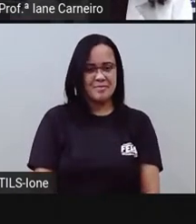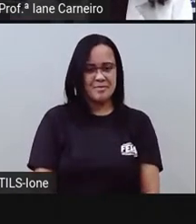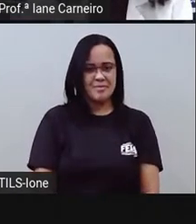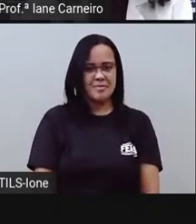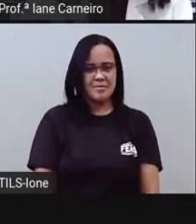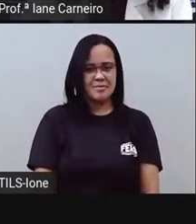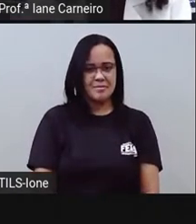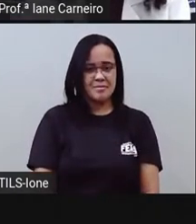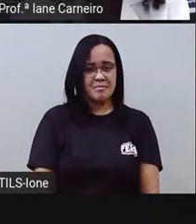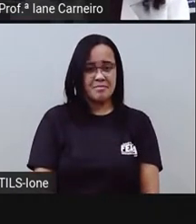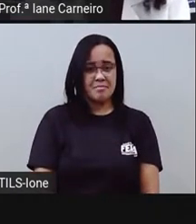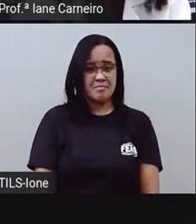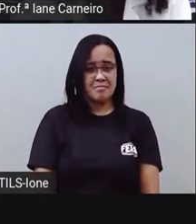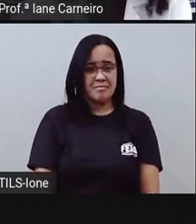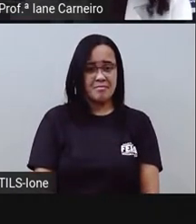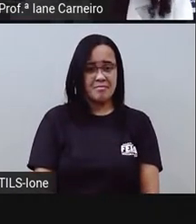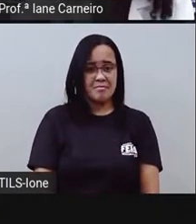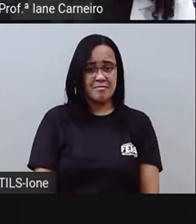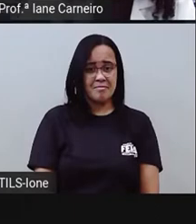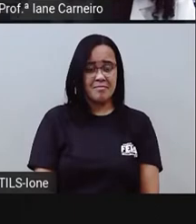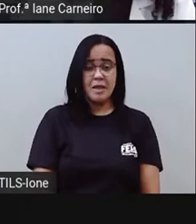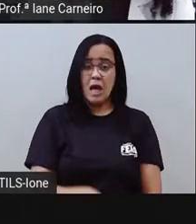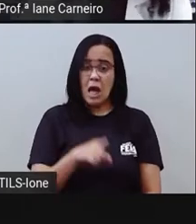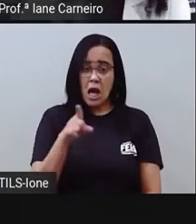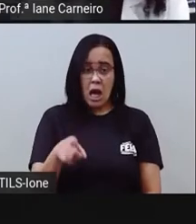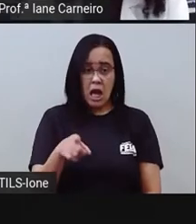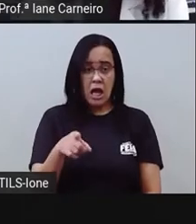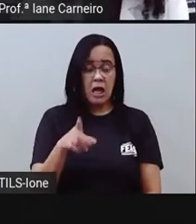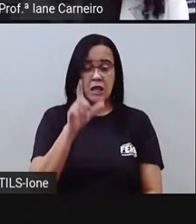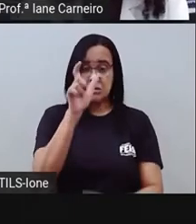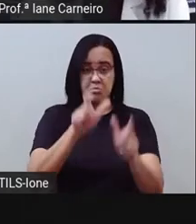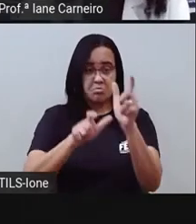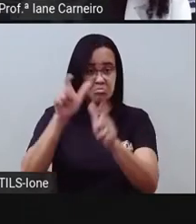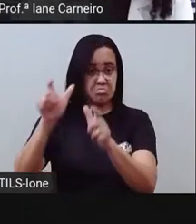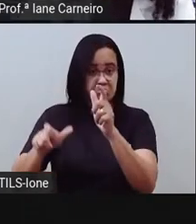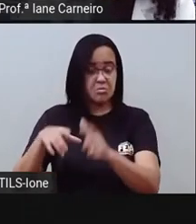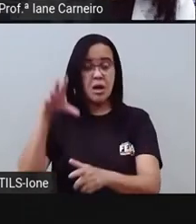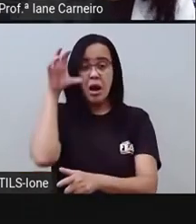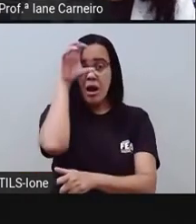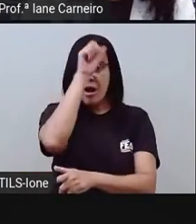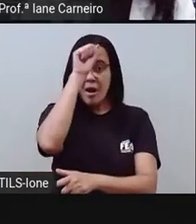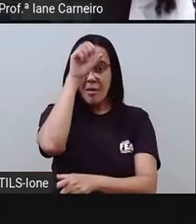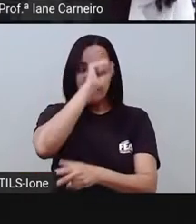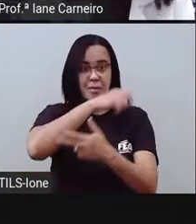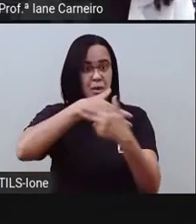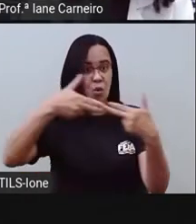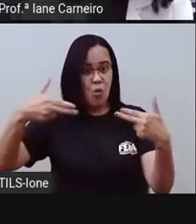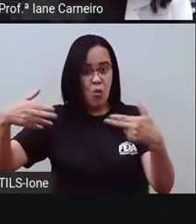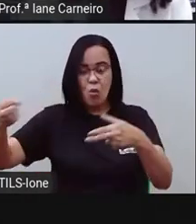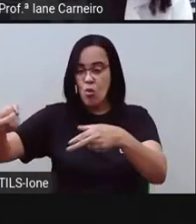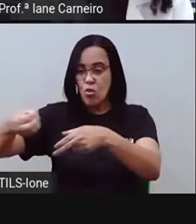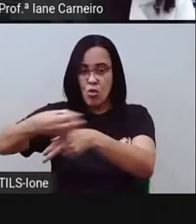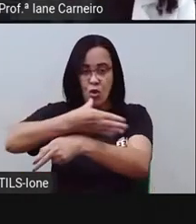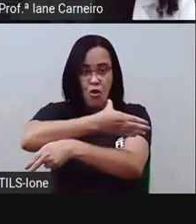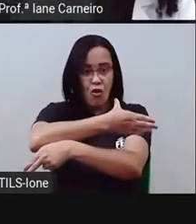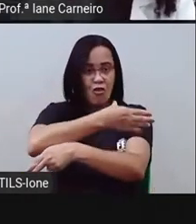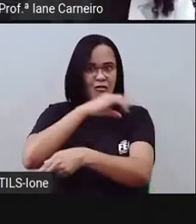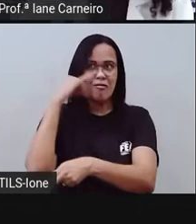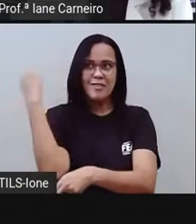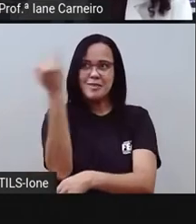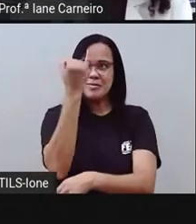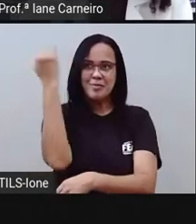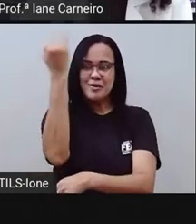Eles aprendiam coisas novas e importantes ao aceitar, entender e